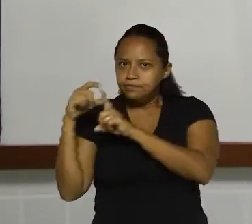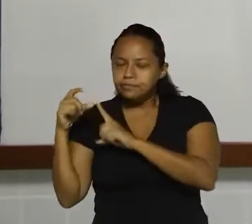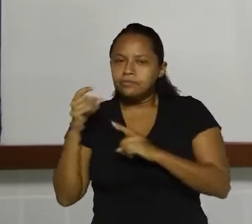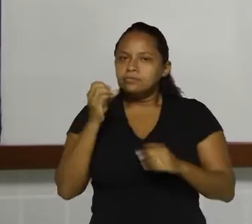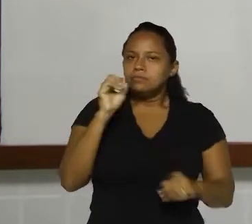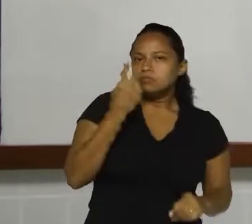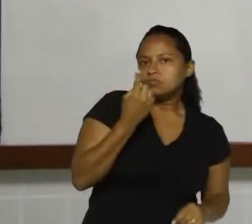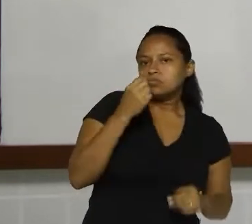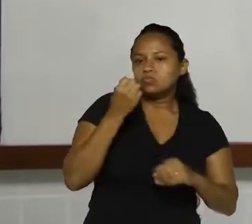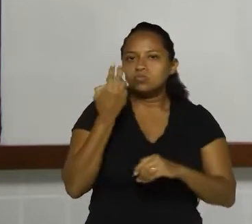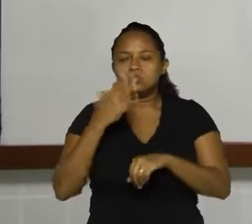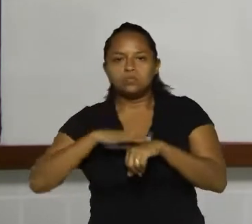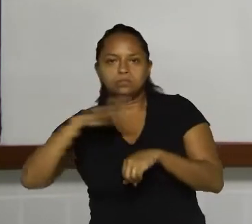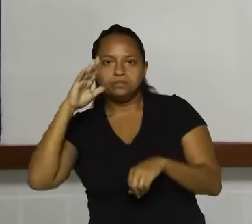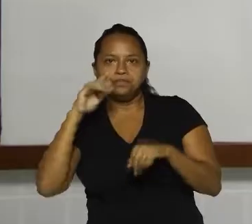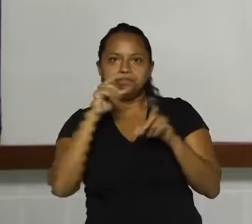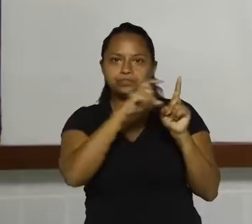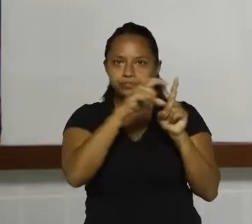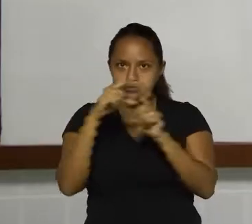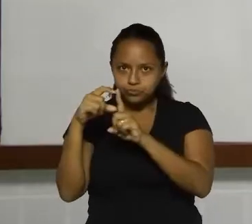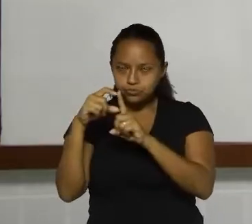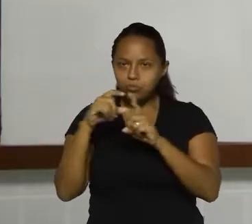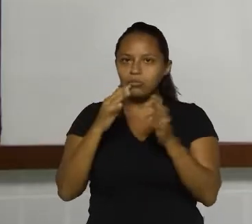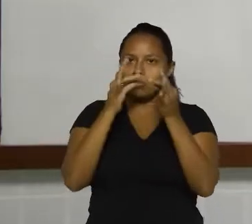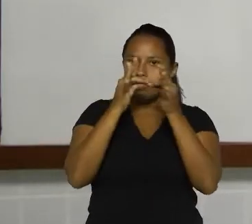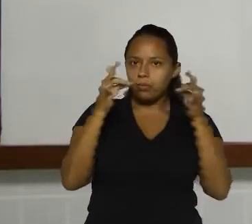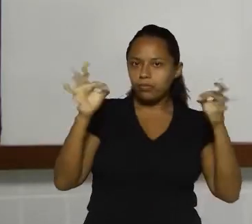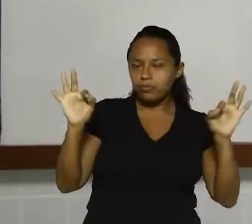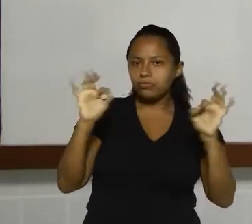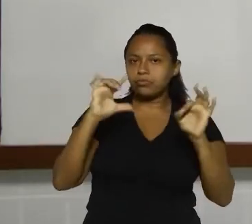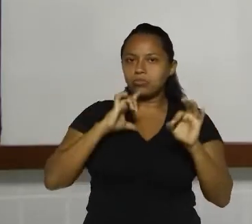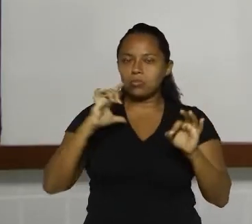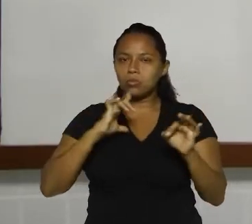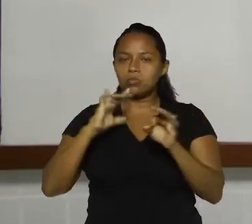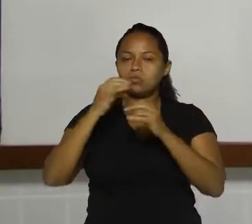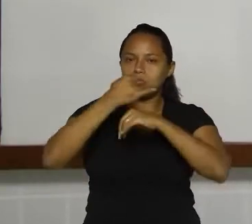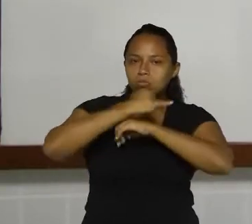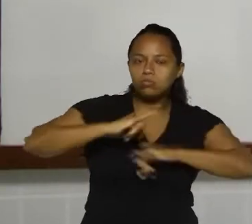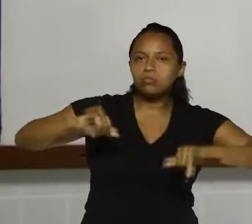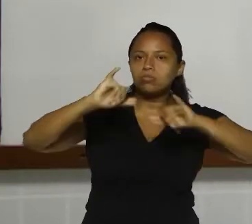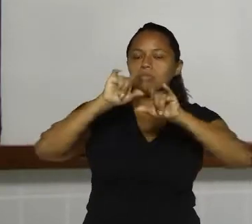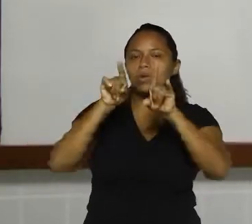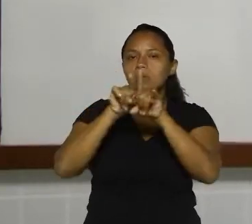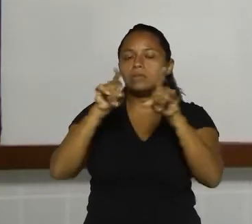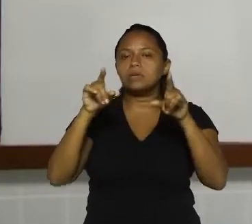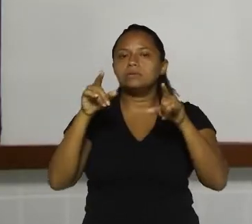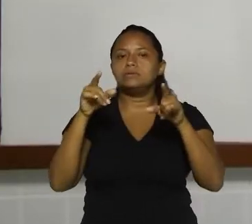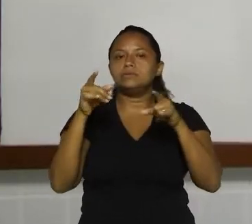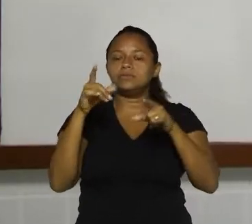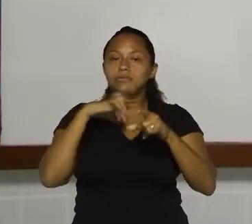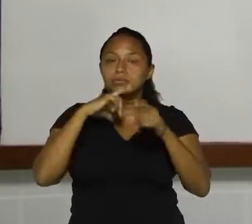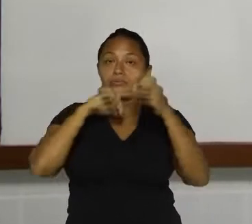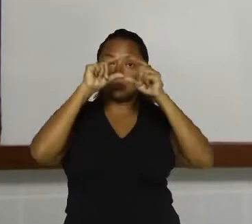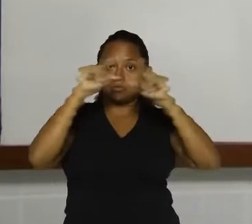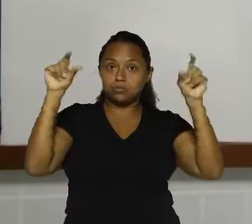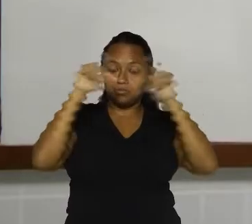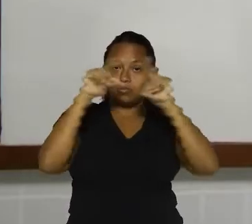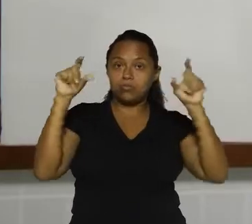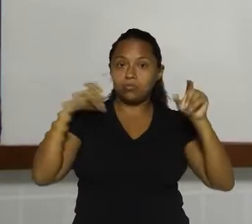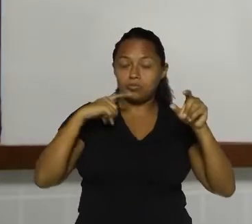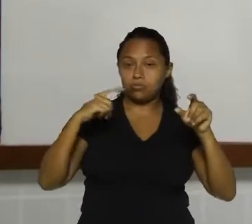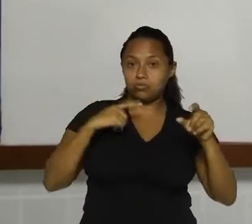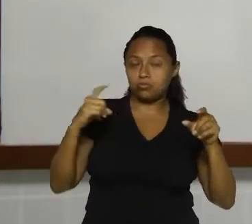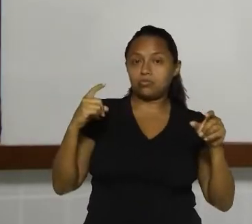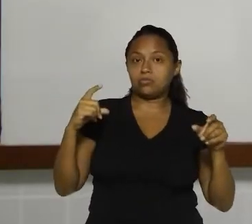Uma ou mais palavras, certo? Então, a frase vai ser um enunciado, só que para que esse enunciado seja